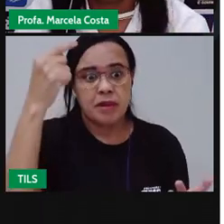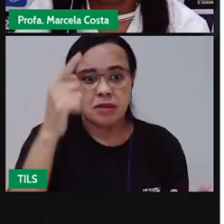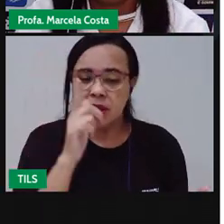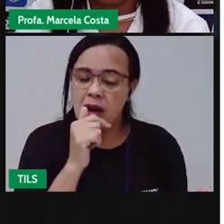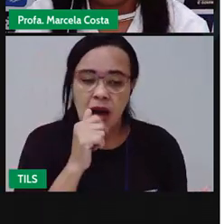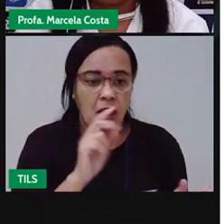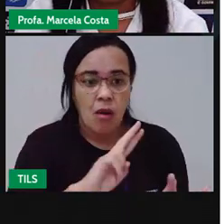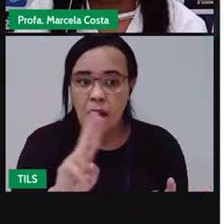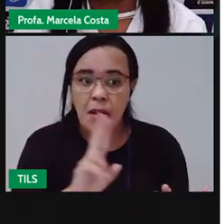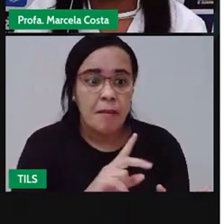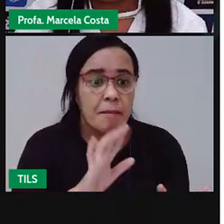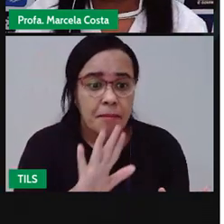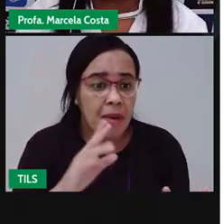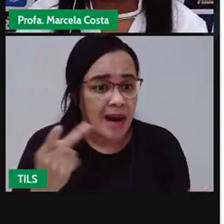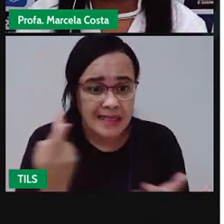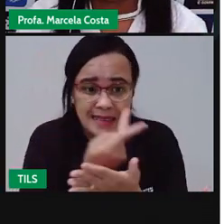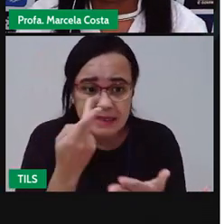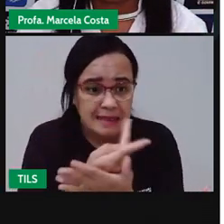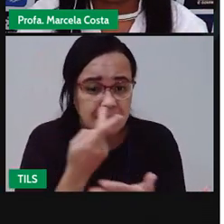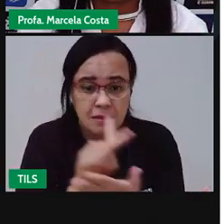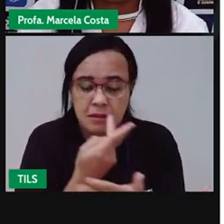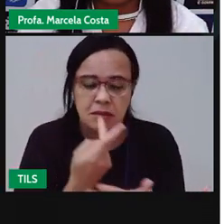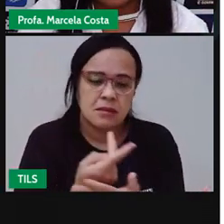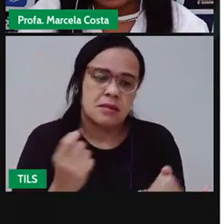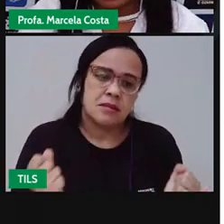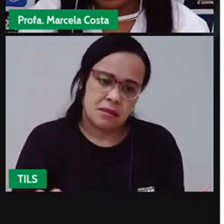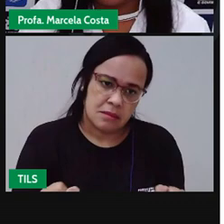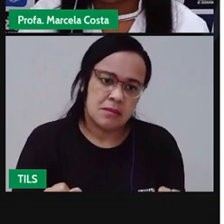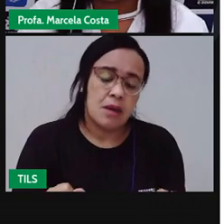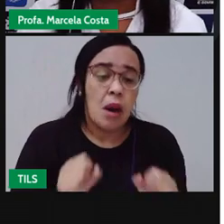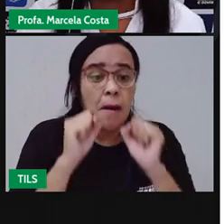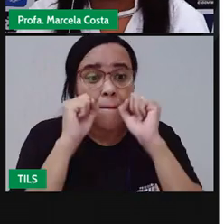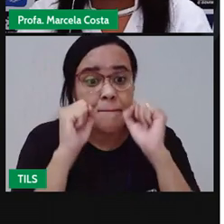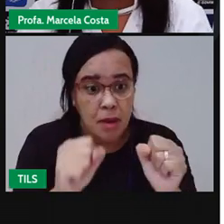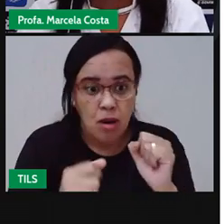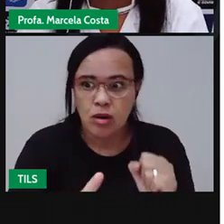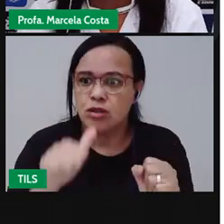está ali já sofrendo uma intoxicação.